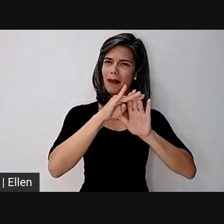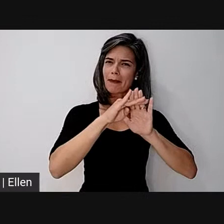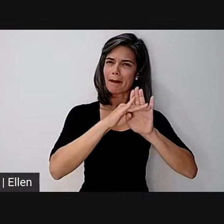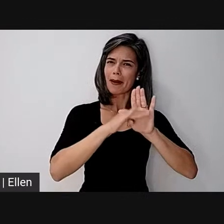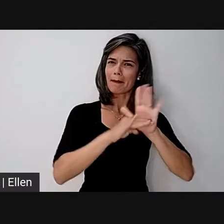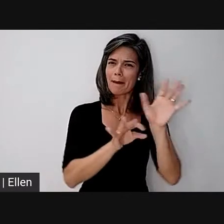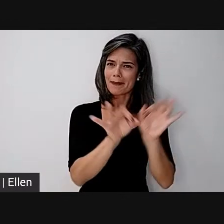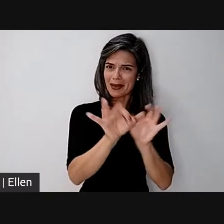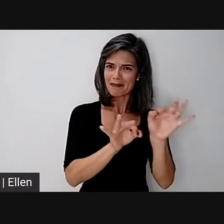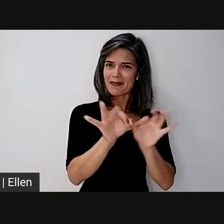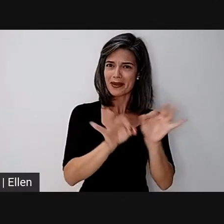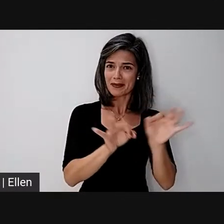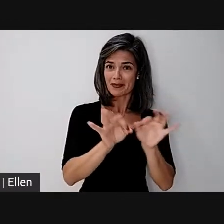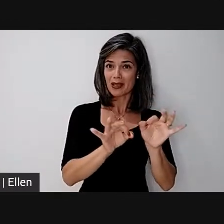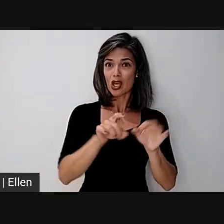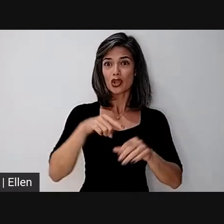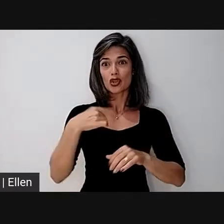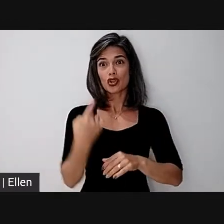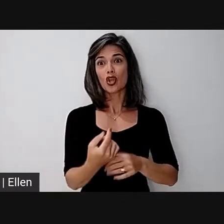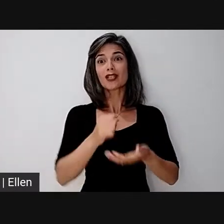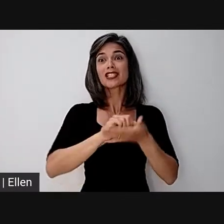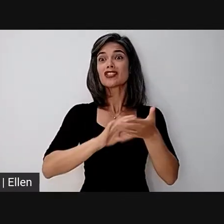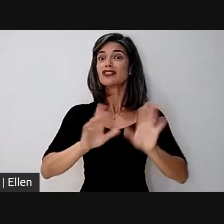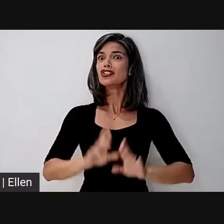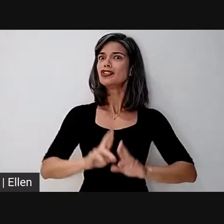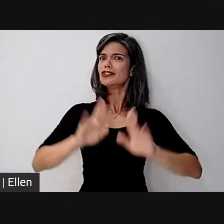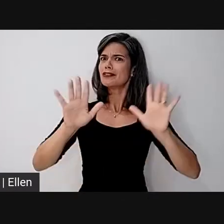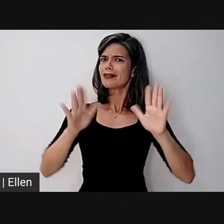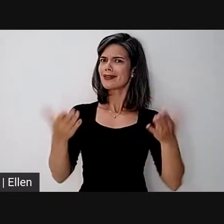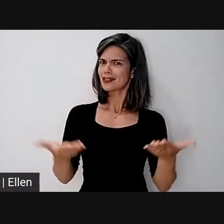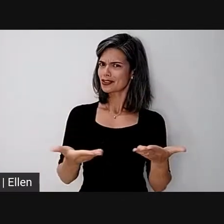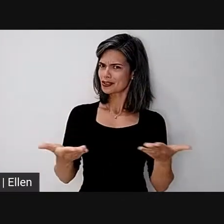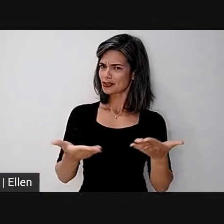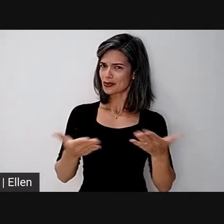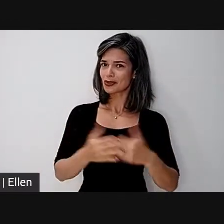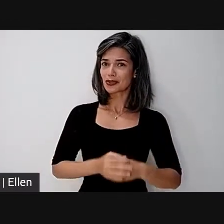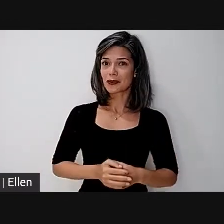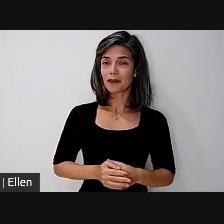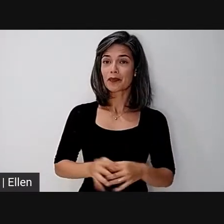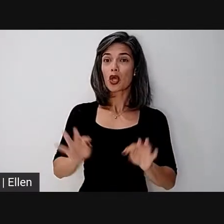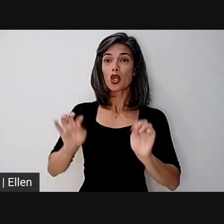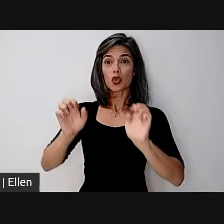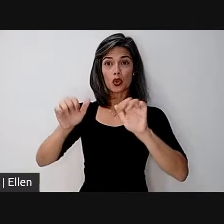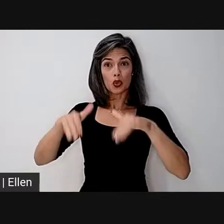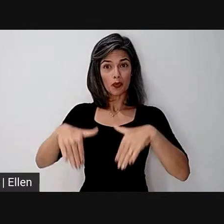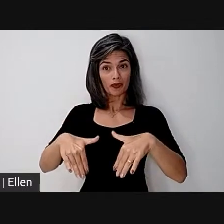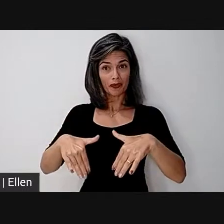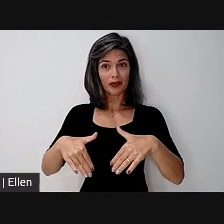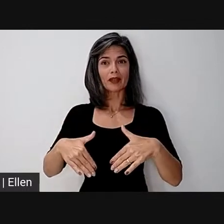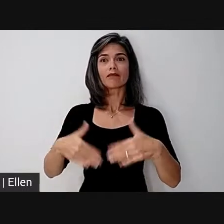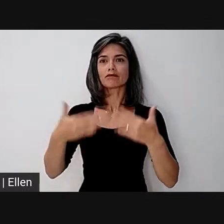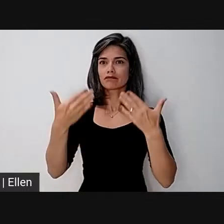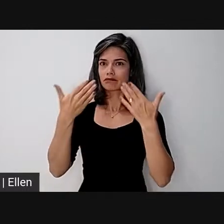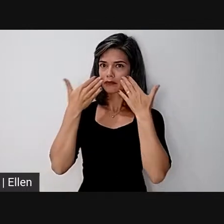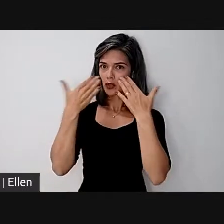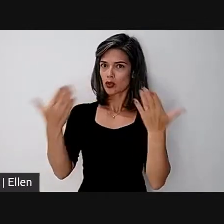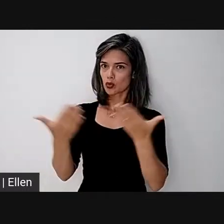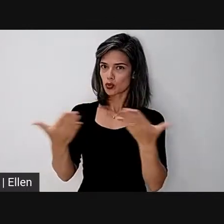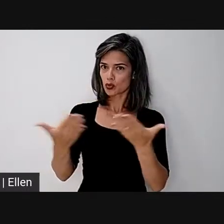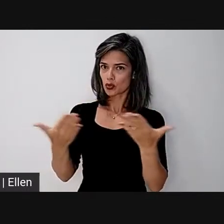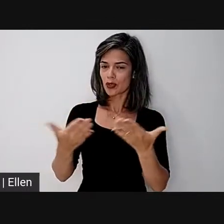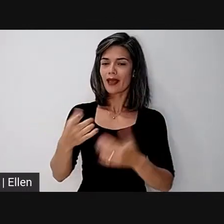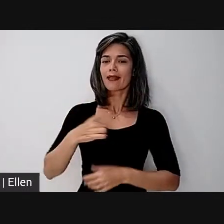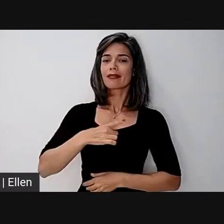nosso protocolo hoje será um pouco diferente. Ao final, nós teremos, então, a palavra dos